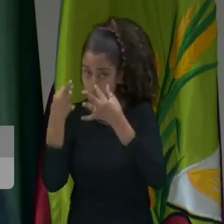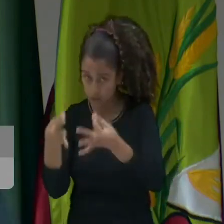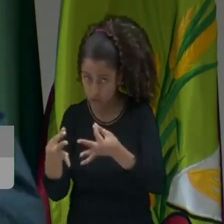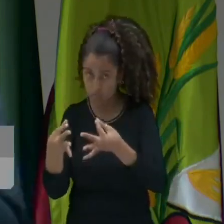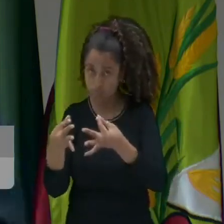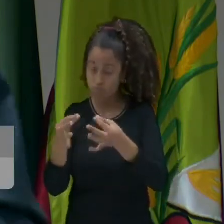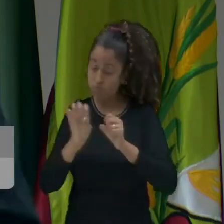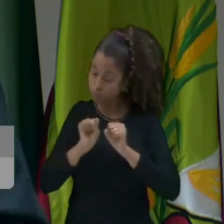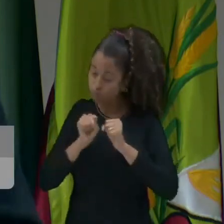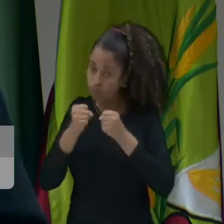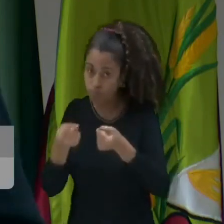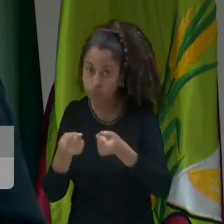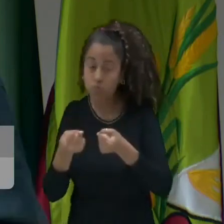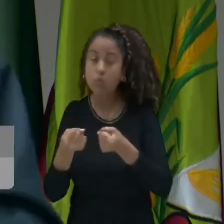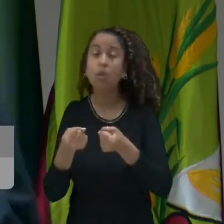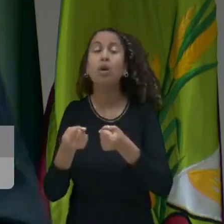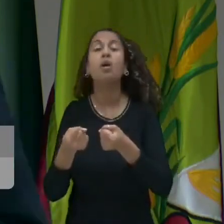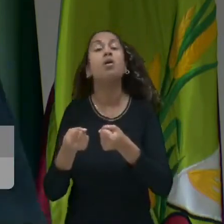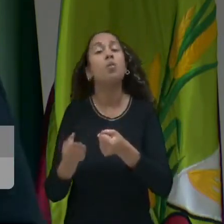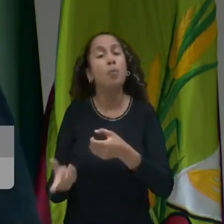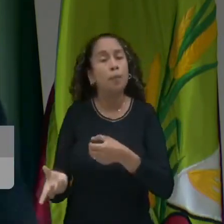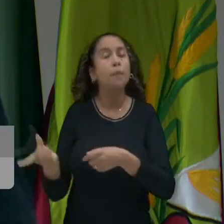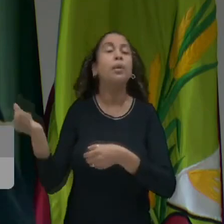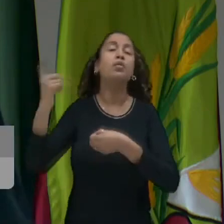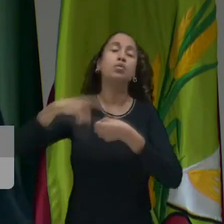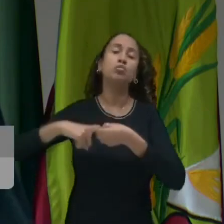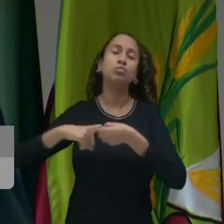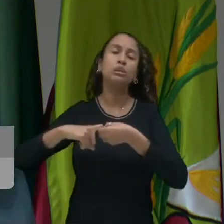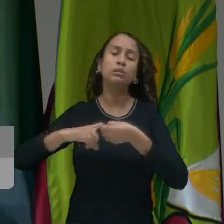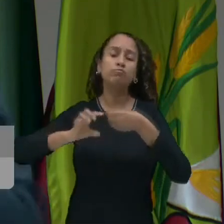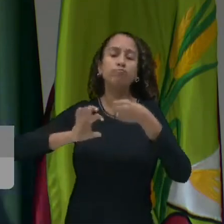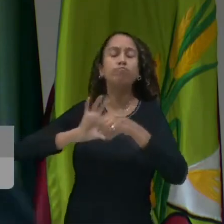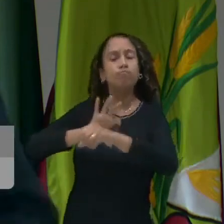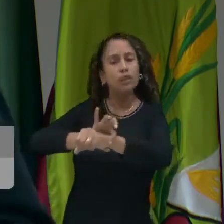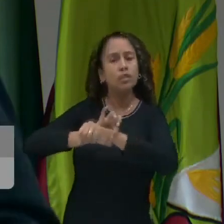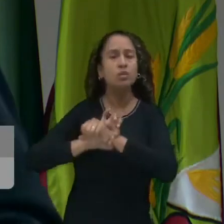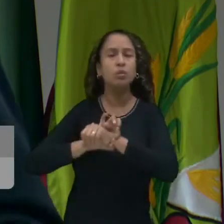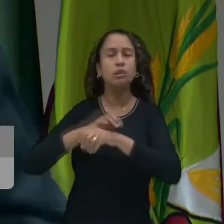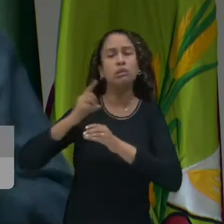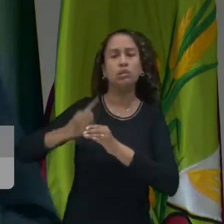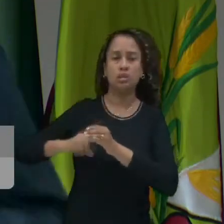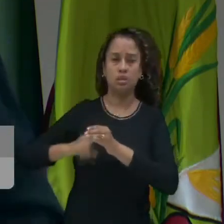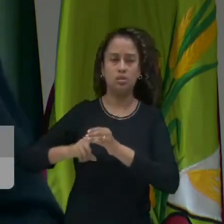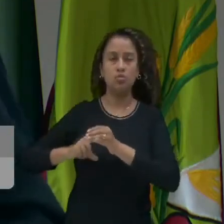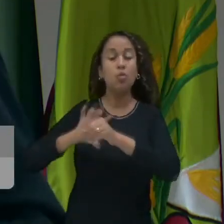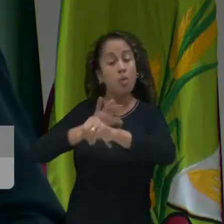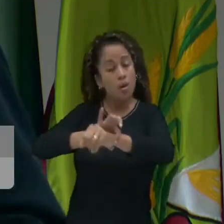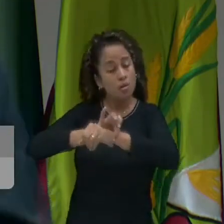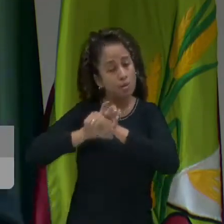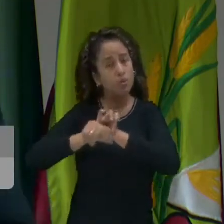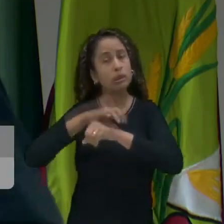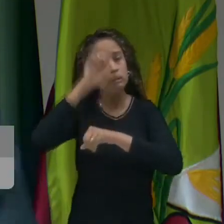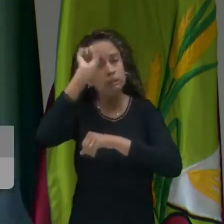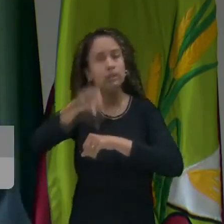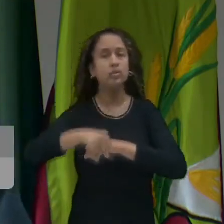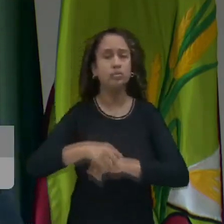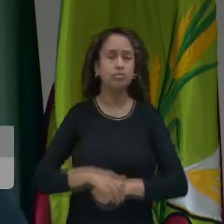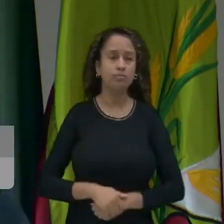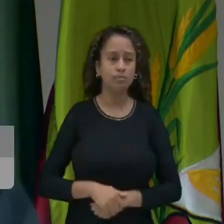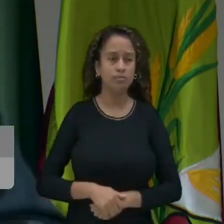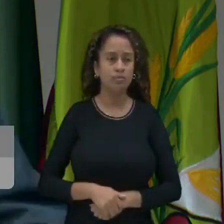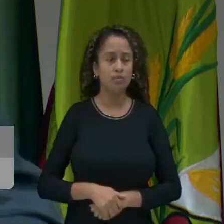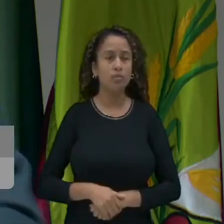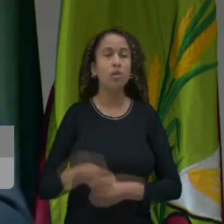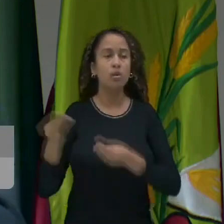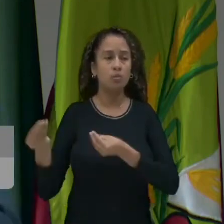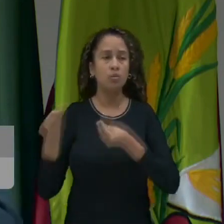necessários para retomar a ordem na cidade. A ordem é a ordem, sim. E eu estou fazendo, já vou